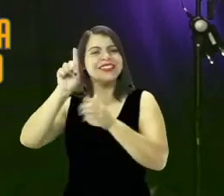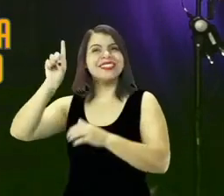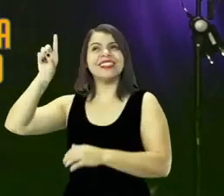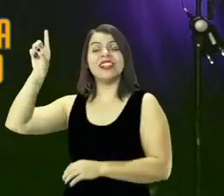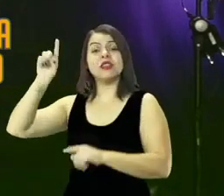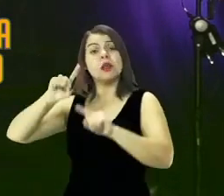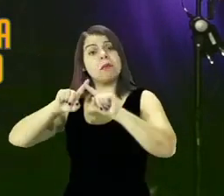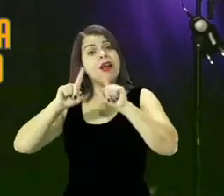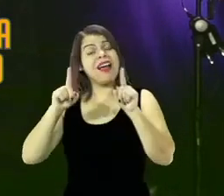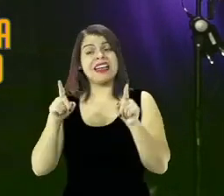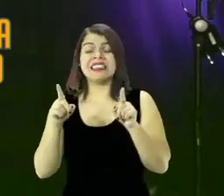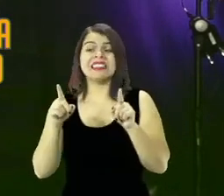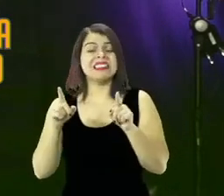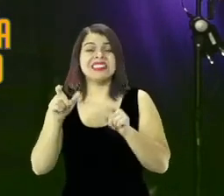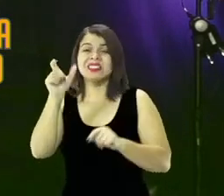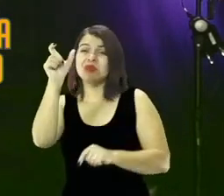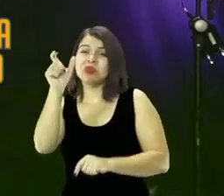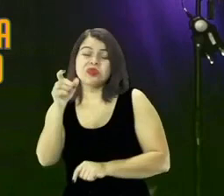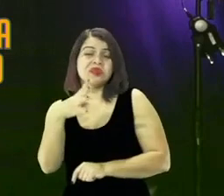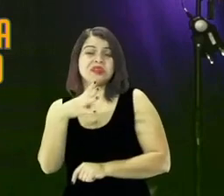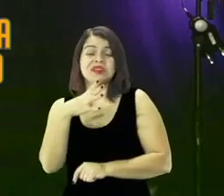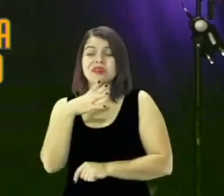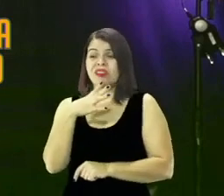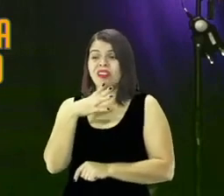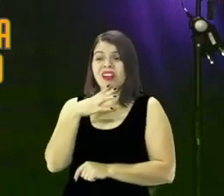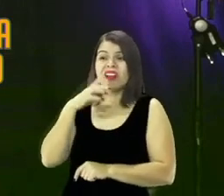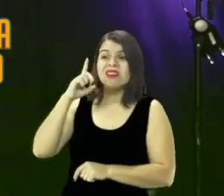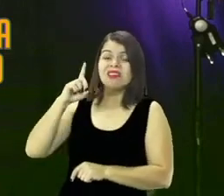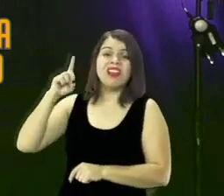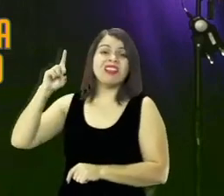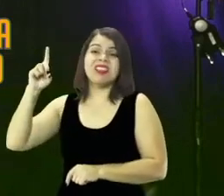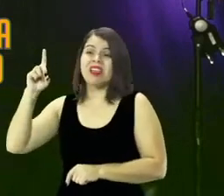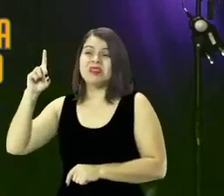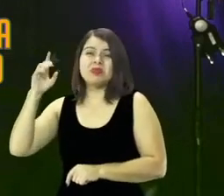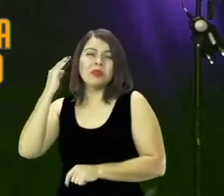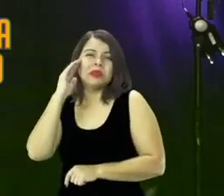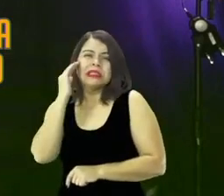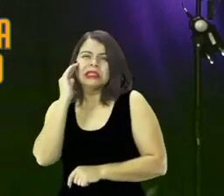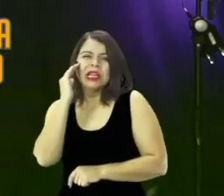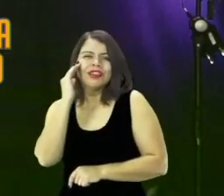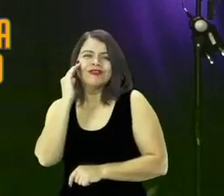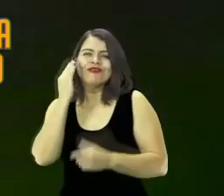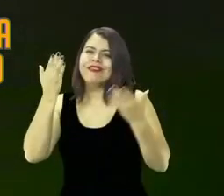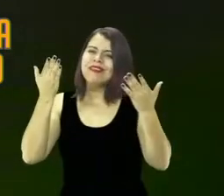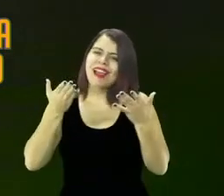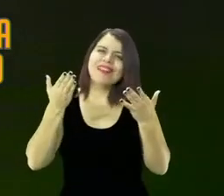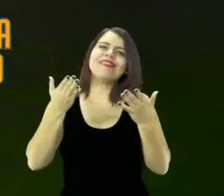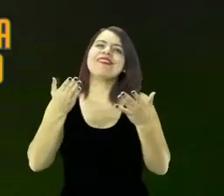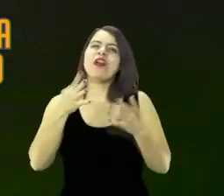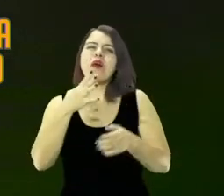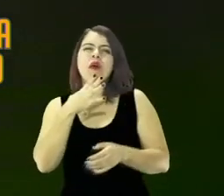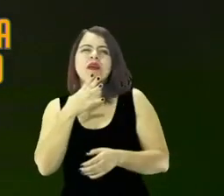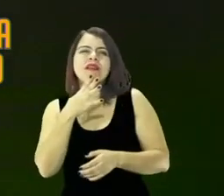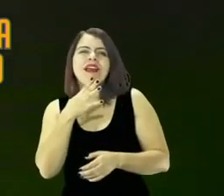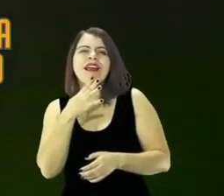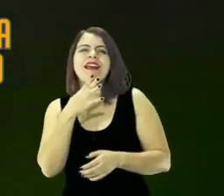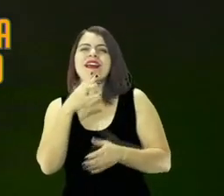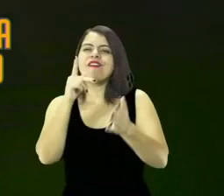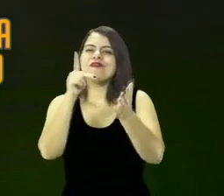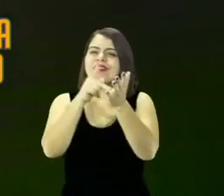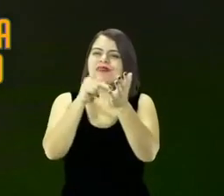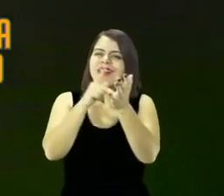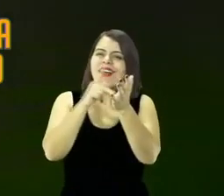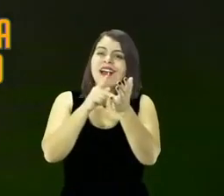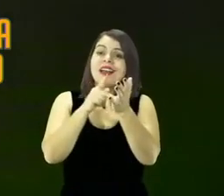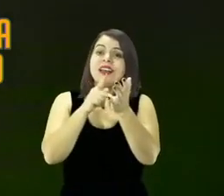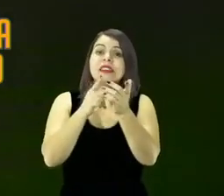não vem de Deus não nos ouve. Dessa forma reconhecemos o espírito da verdade e o espírito do erro. percebeu, queridos,